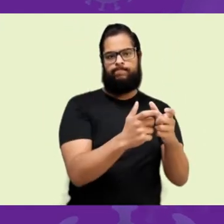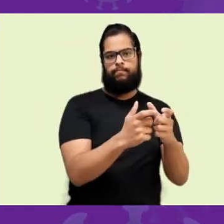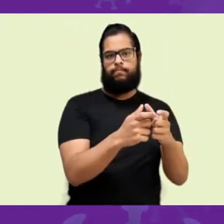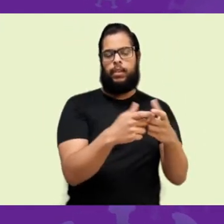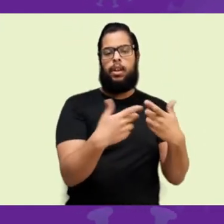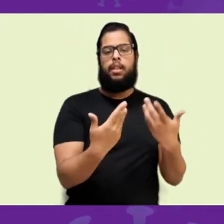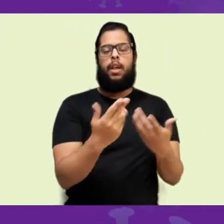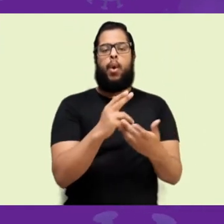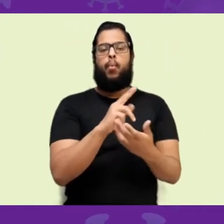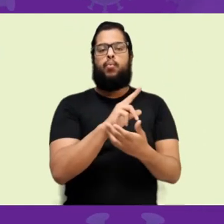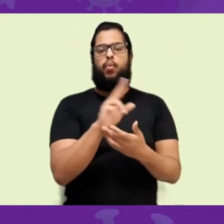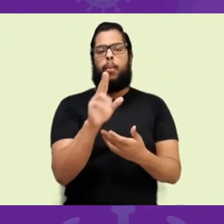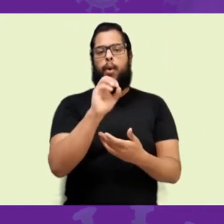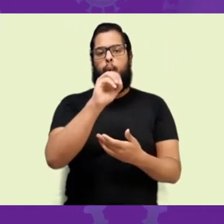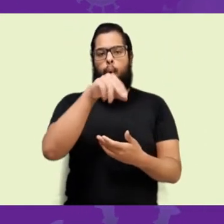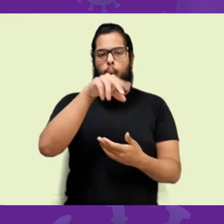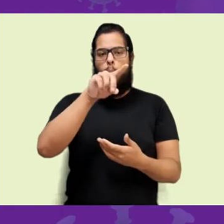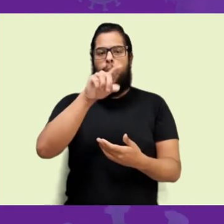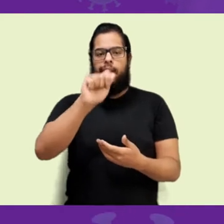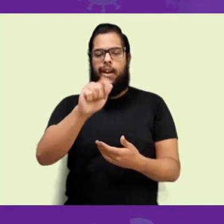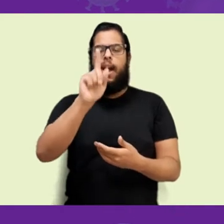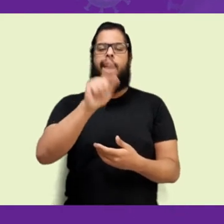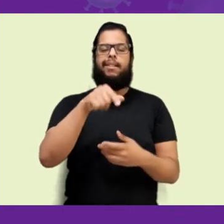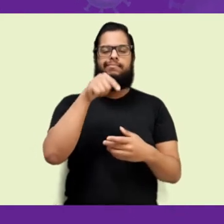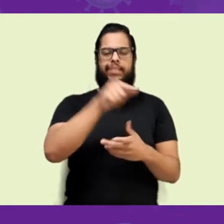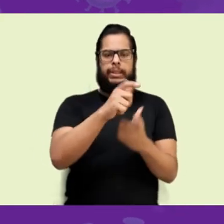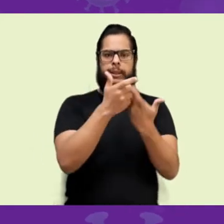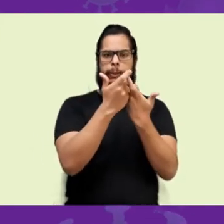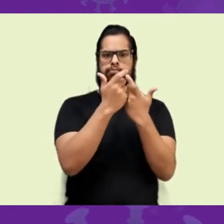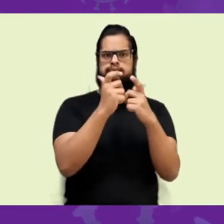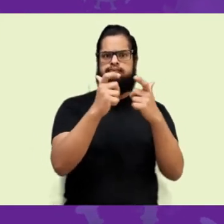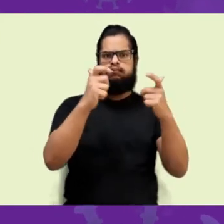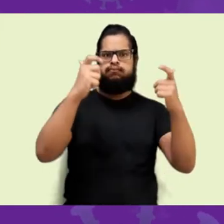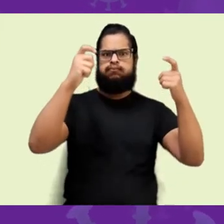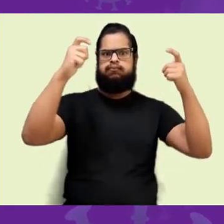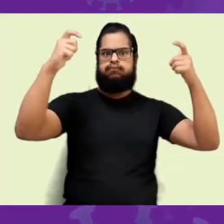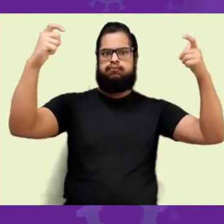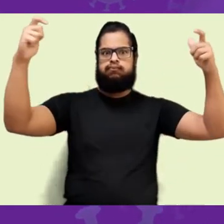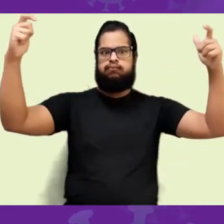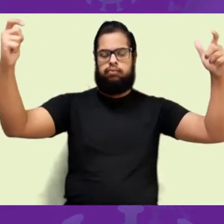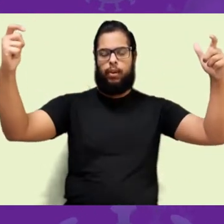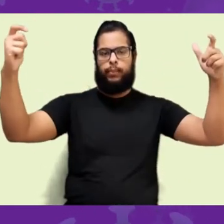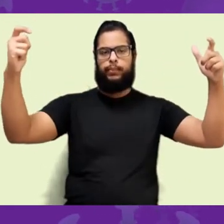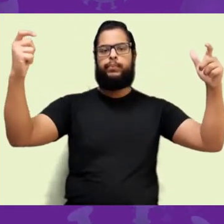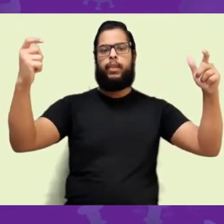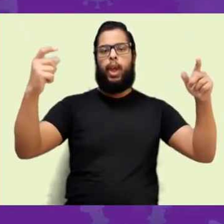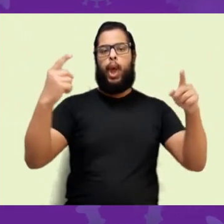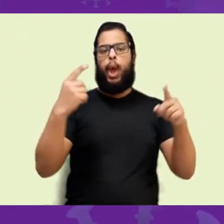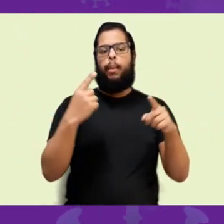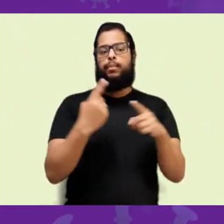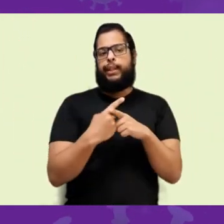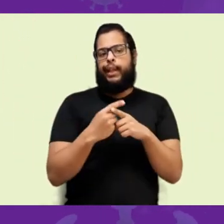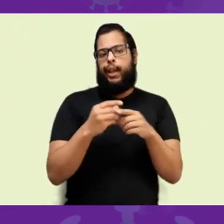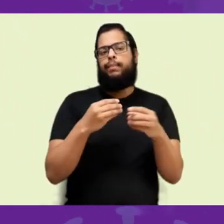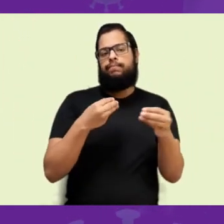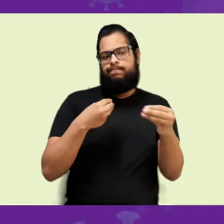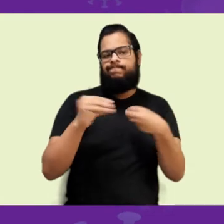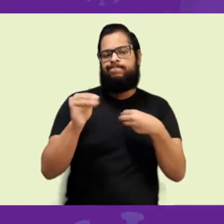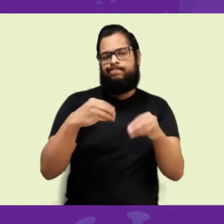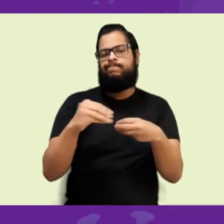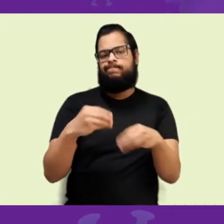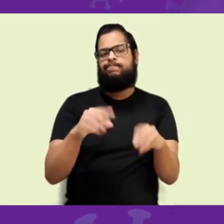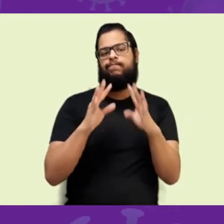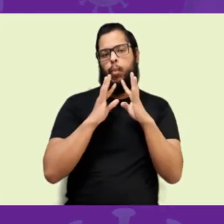em função das flexibilizações que a gente faz do isolamento social. Para a gente não ter ondas desse jeito, é só com